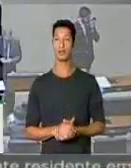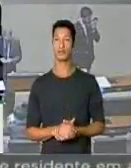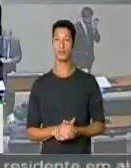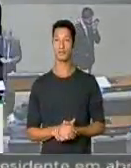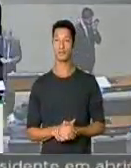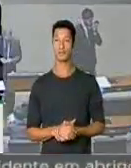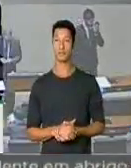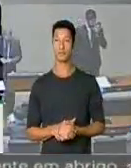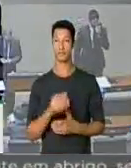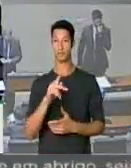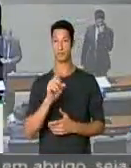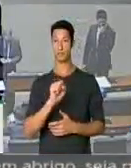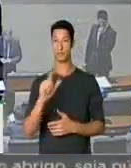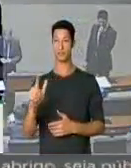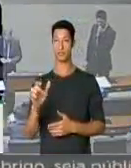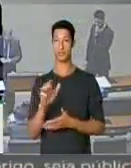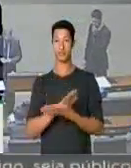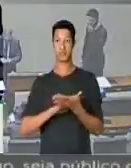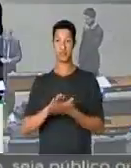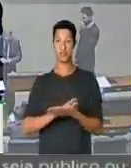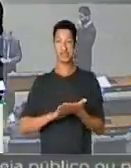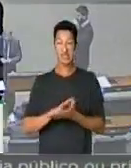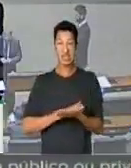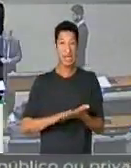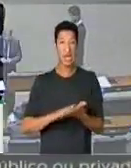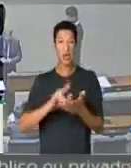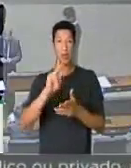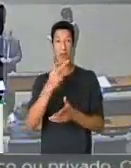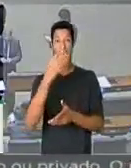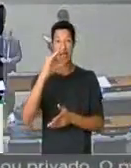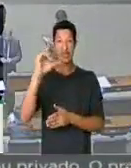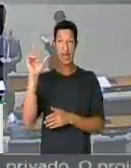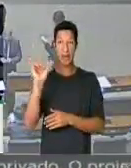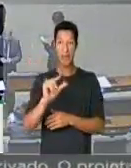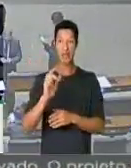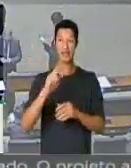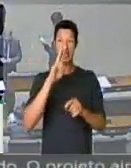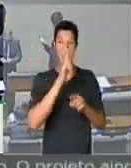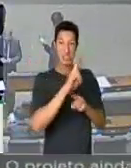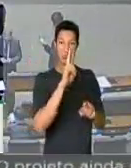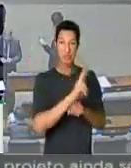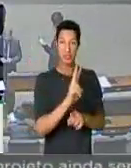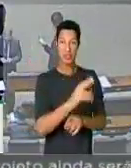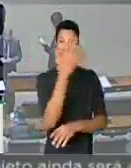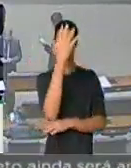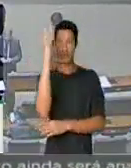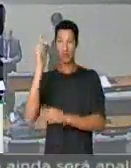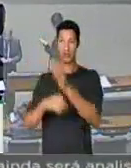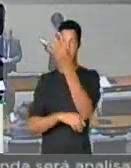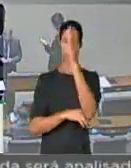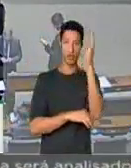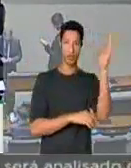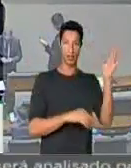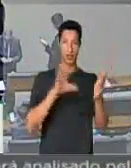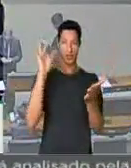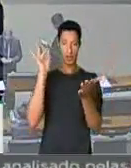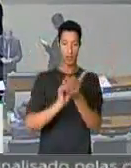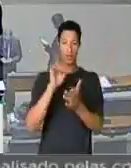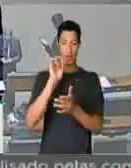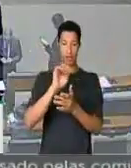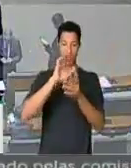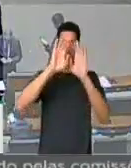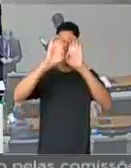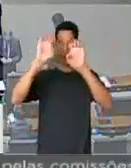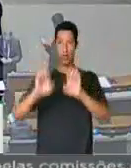Pessoal, nenhum hectare a menos de proteção ambiental. É evidente que a